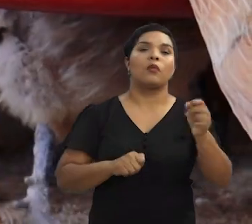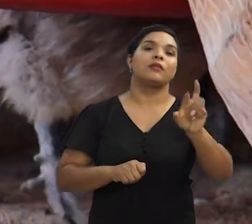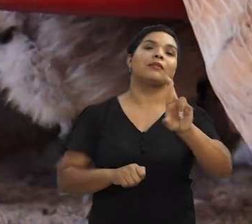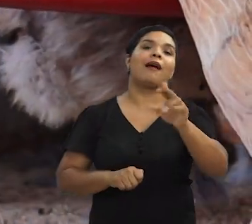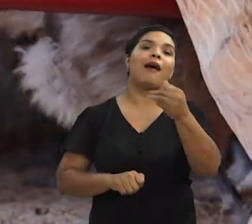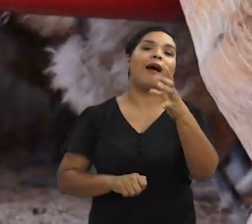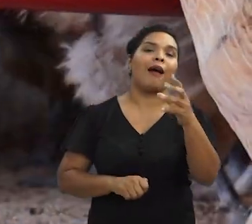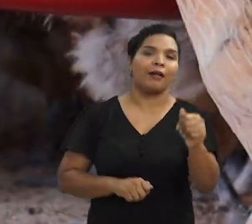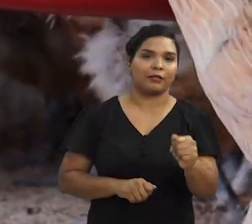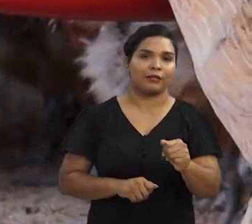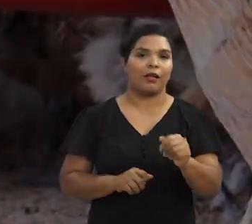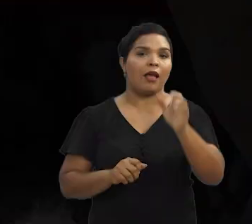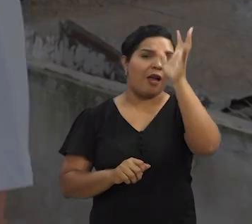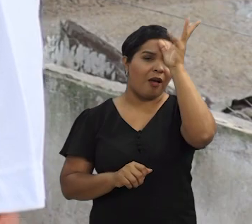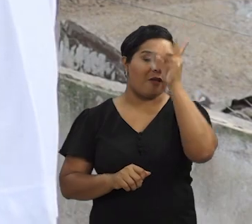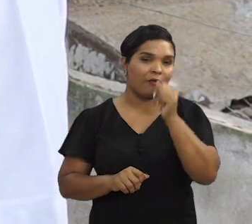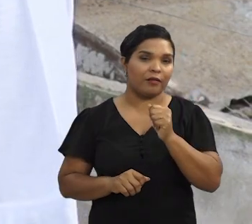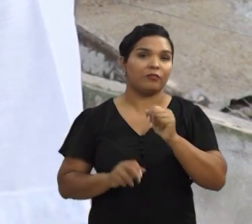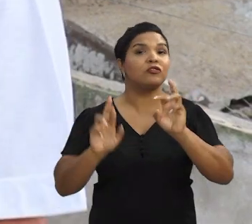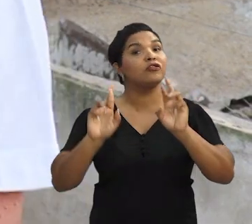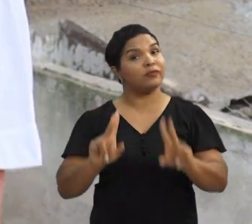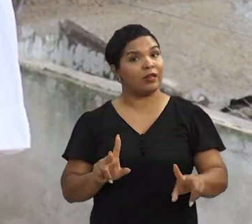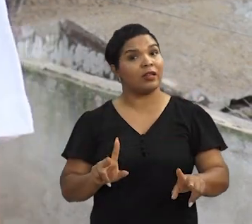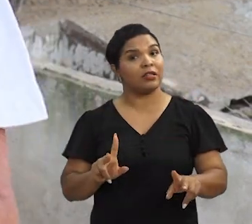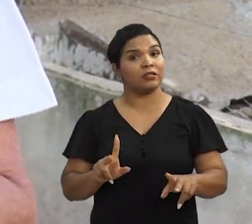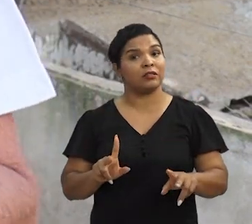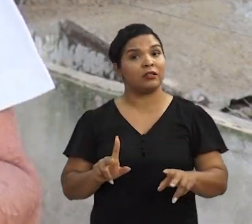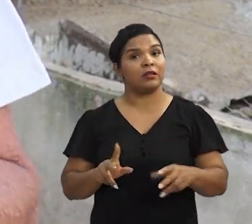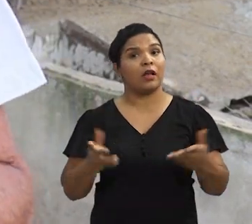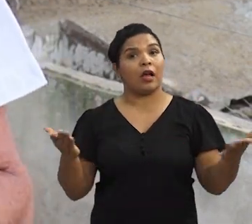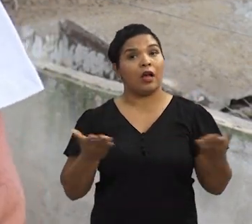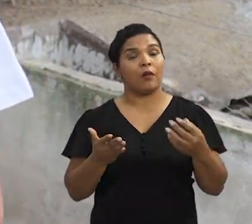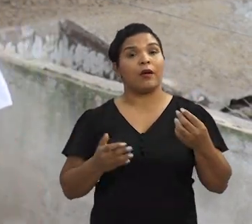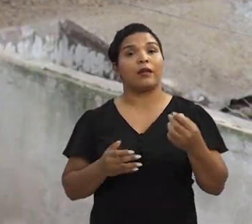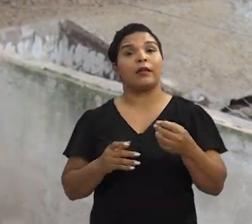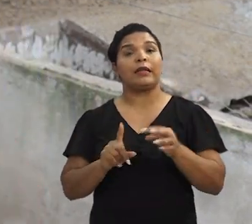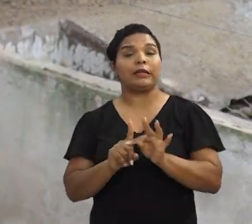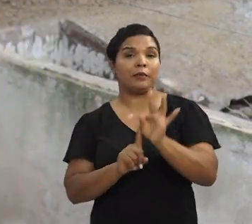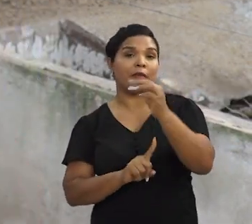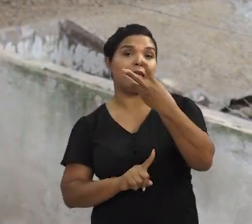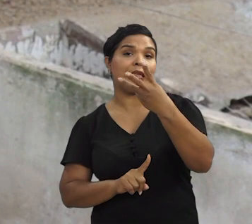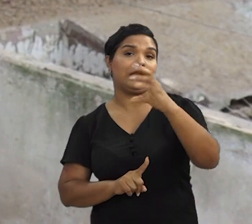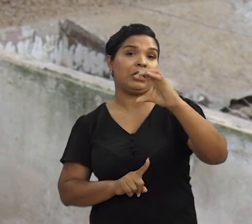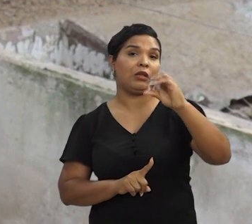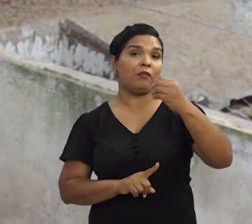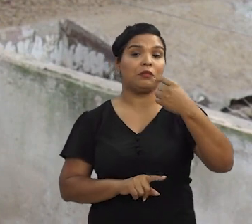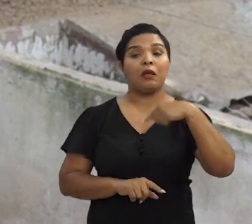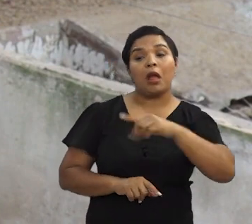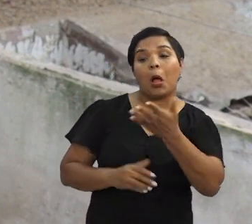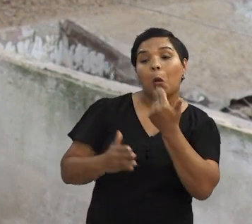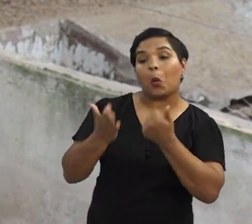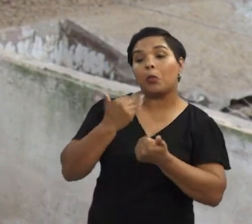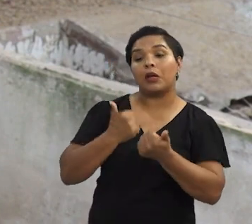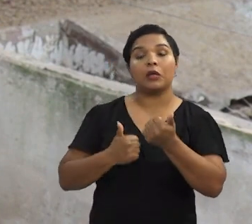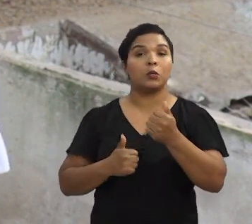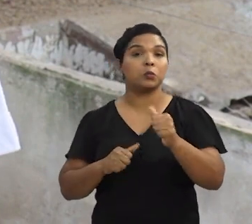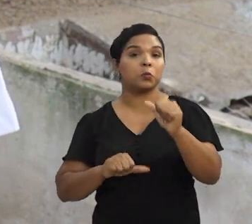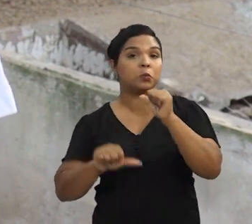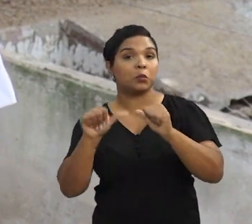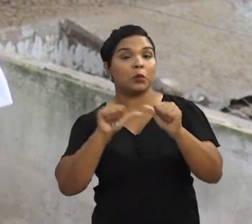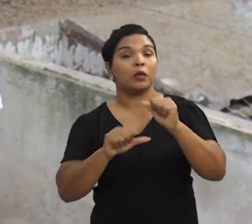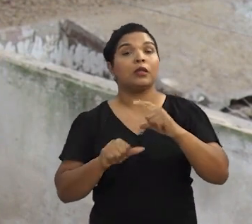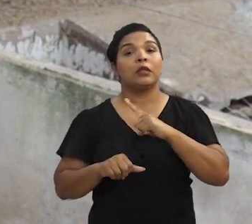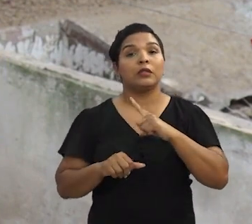faz com as outras raças aqui. É uma ave mais resistente. Você vê que nós estamos aqui hoje a 39 graus. Elas estão ali comendo, bebendo,